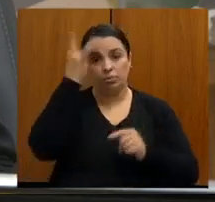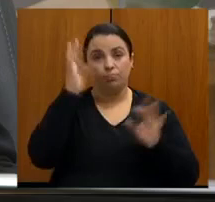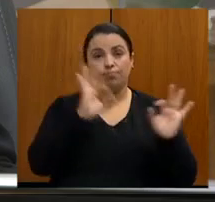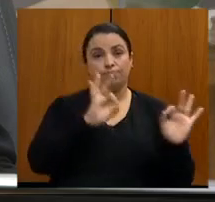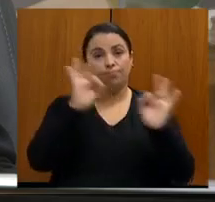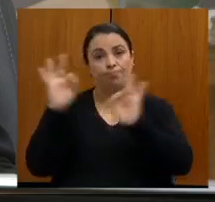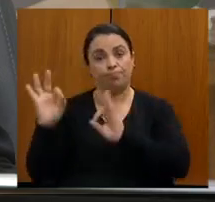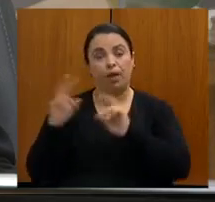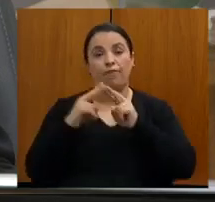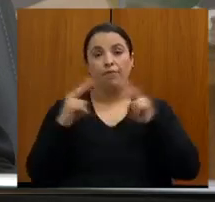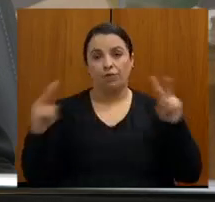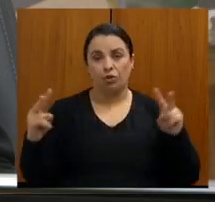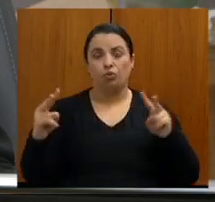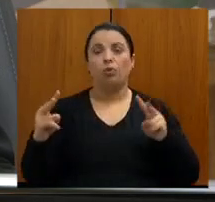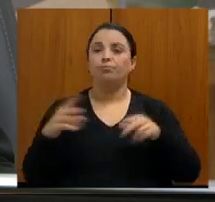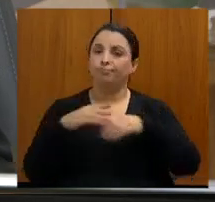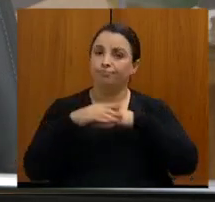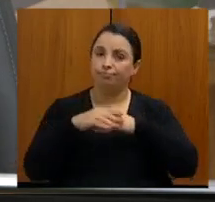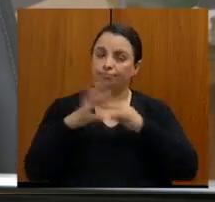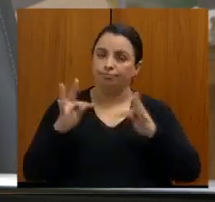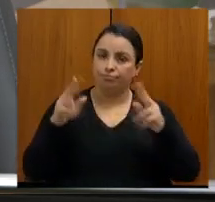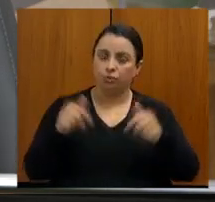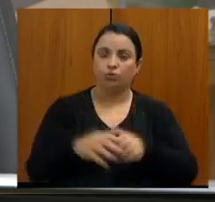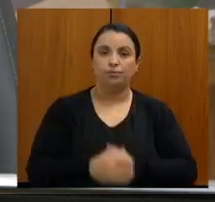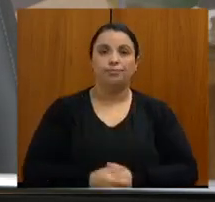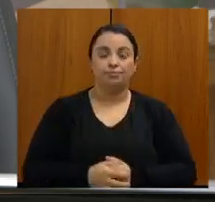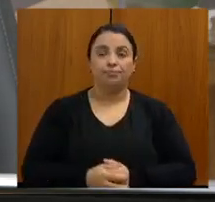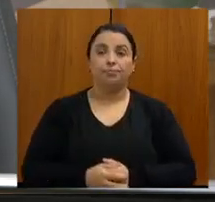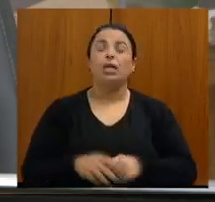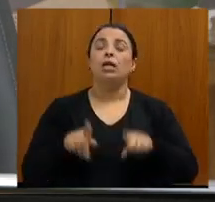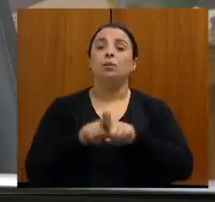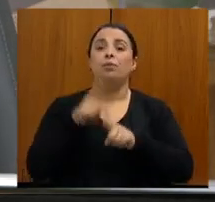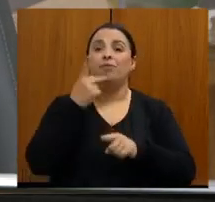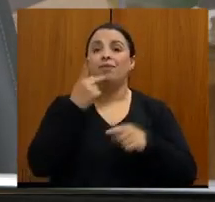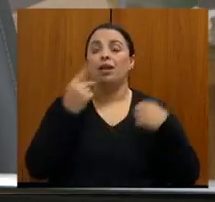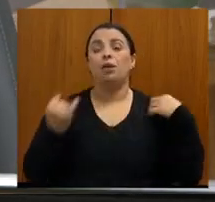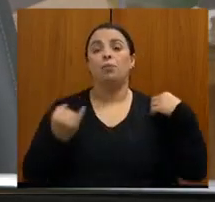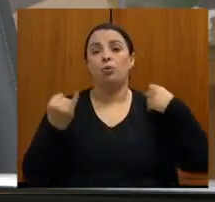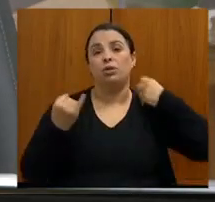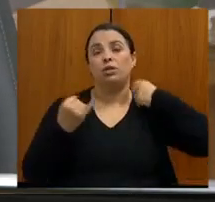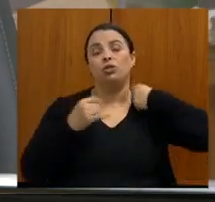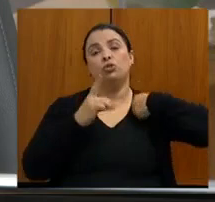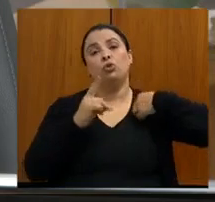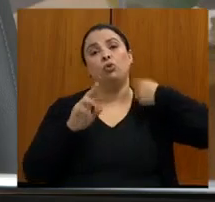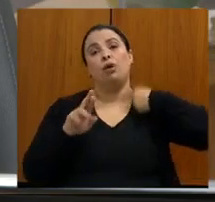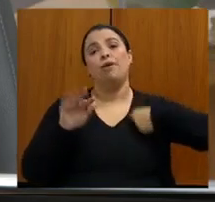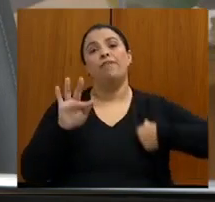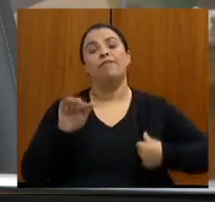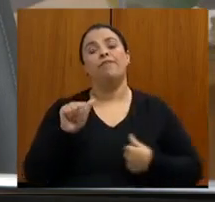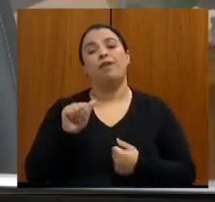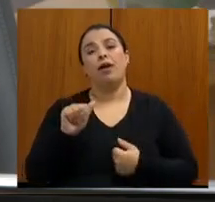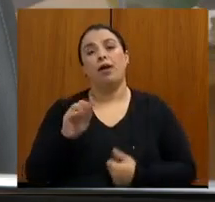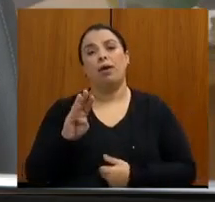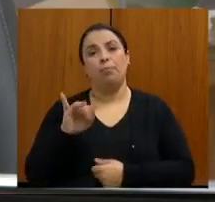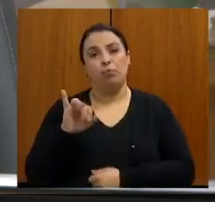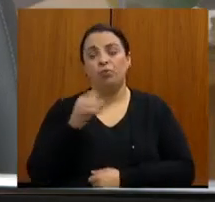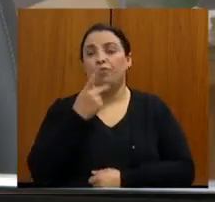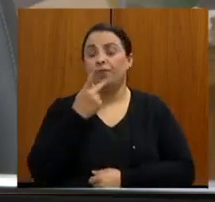que é um ponto muito colocado, muito bem colocado pelo doutor Fábio, Minas Gerais, lamentavelmente,